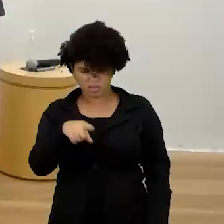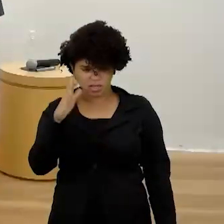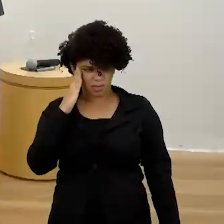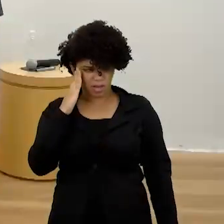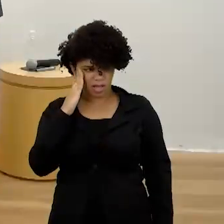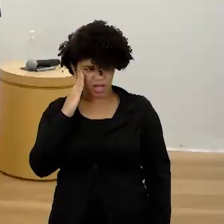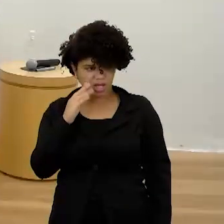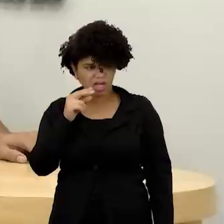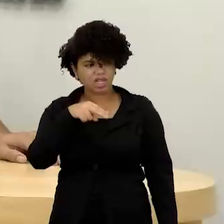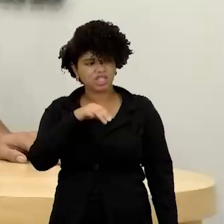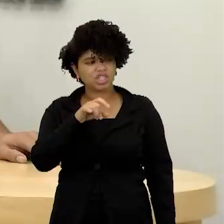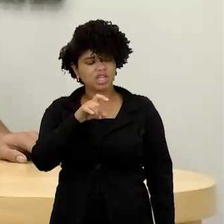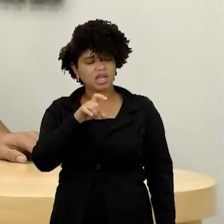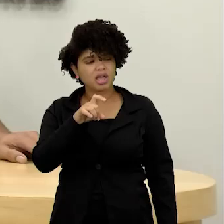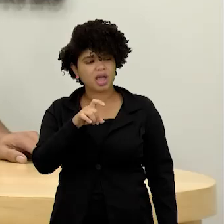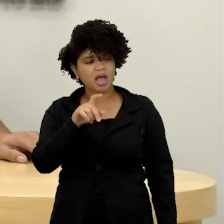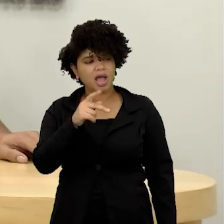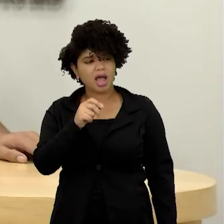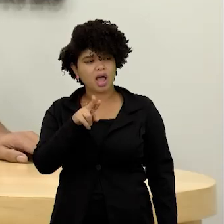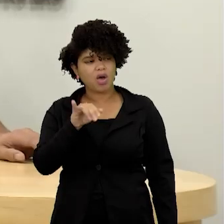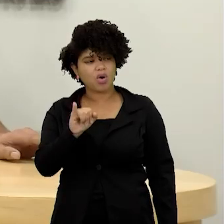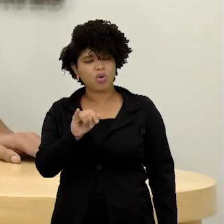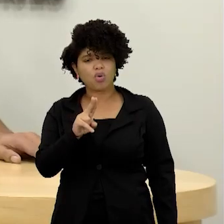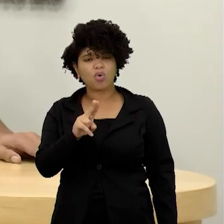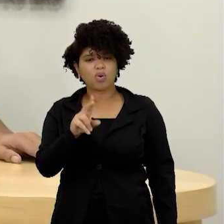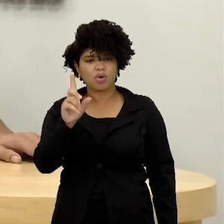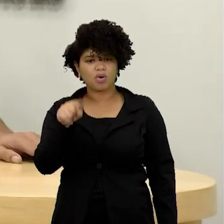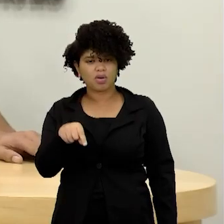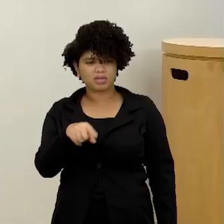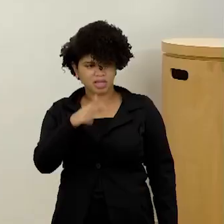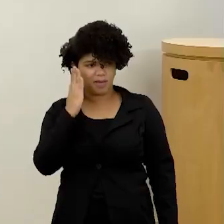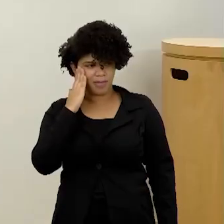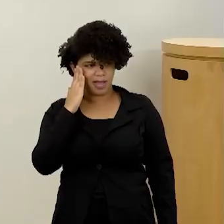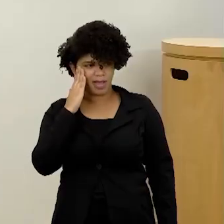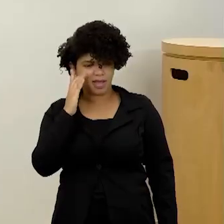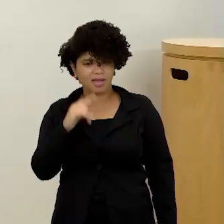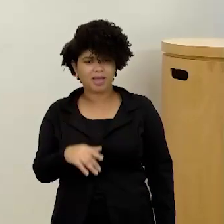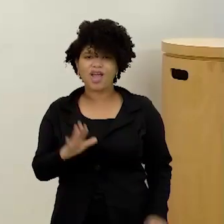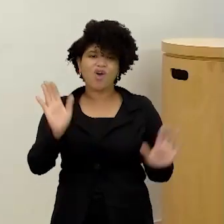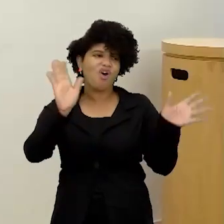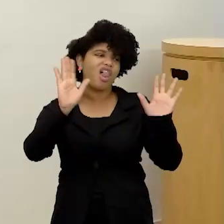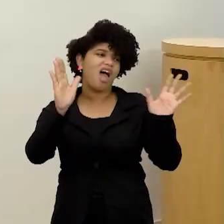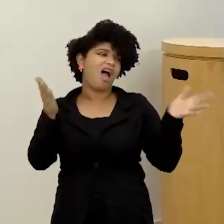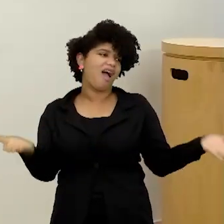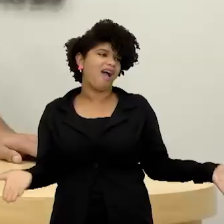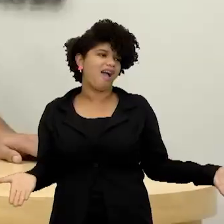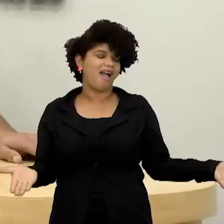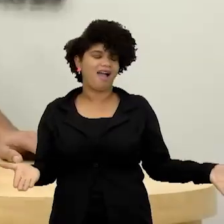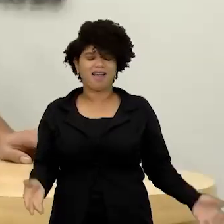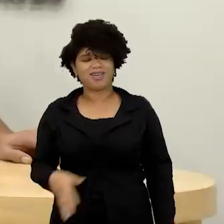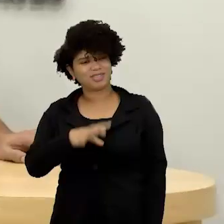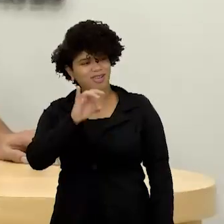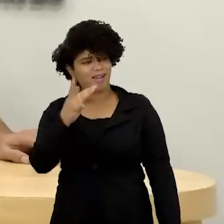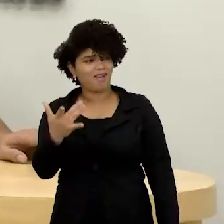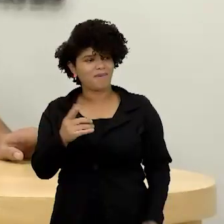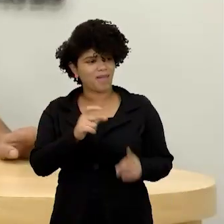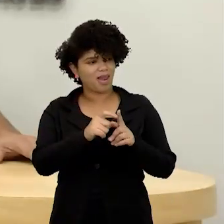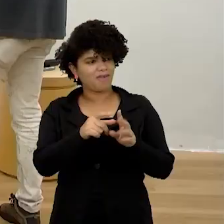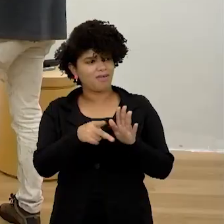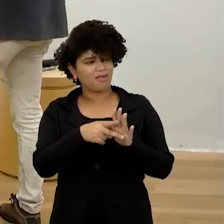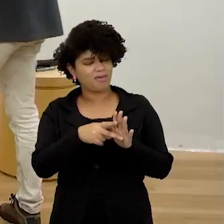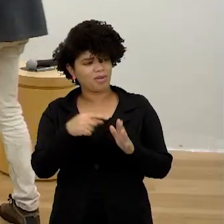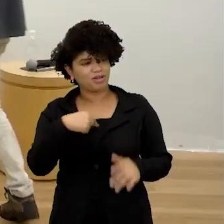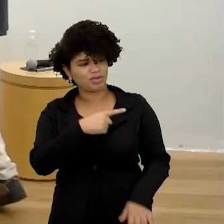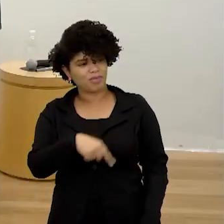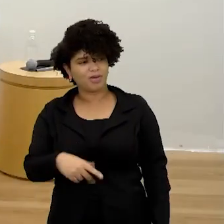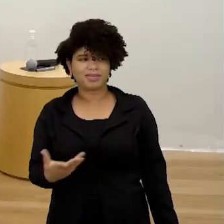Hao? Hã? Você sabe o que é Ni Hao? Eu não posso falar. É o La. Ah, tá. É o Ni